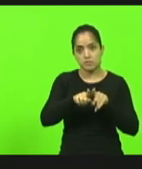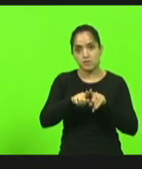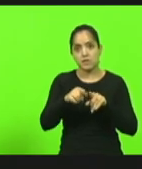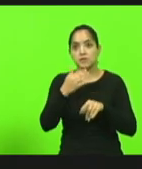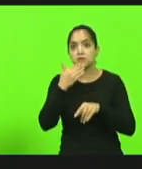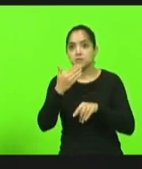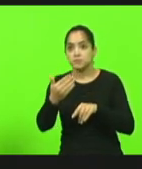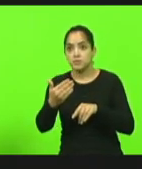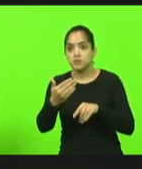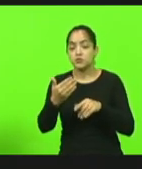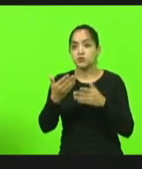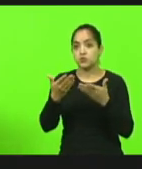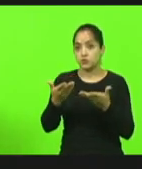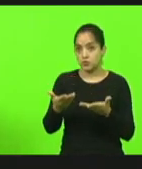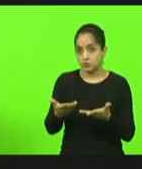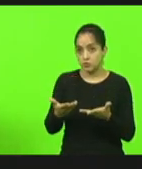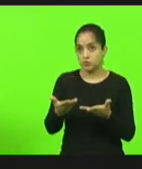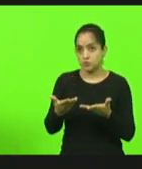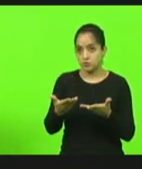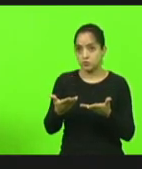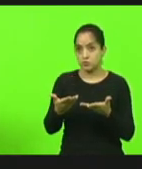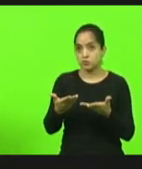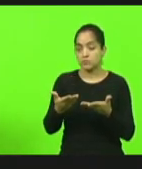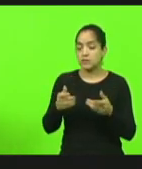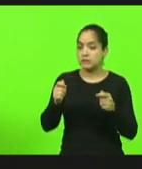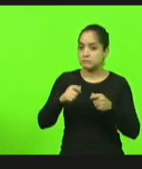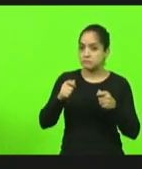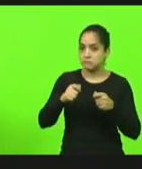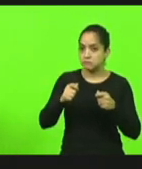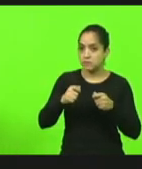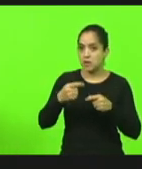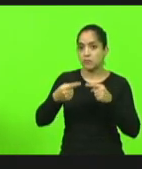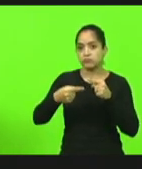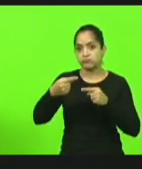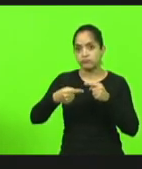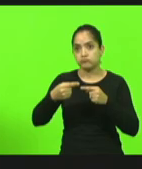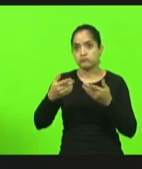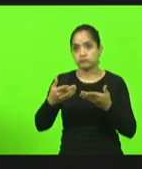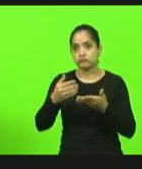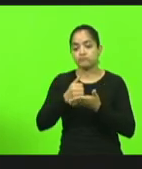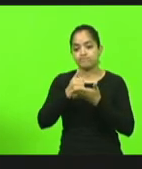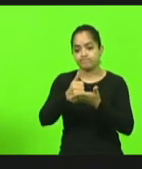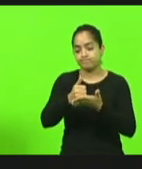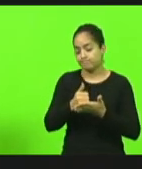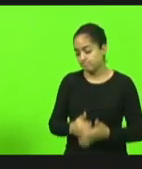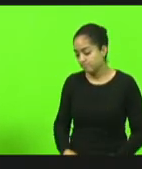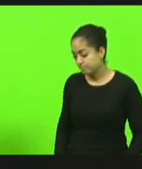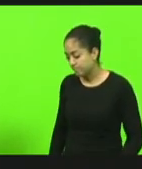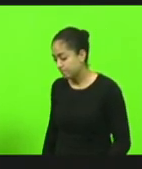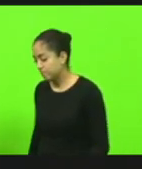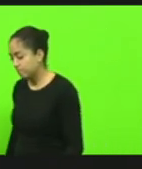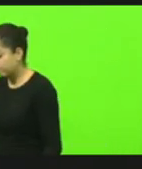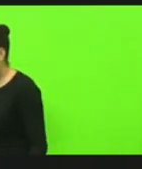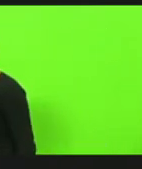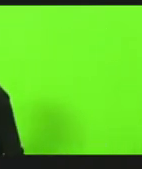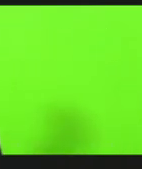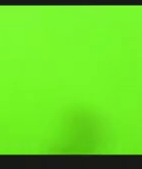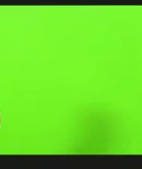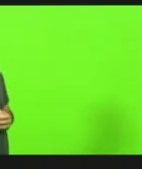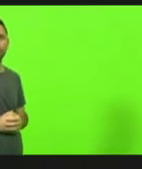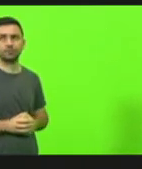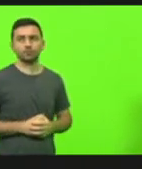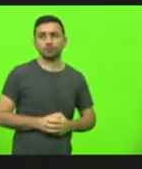Vossa Excelência achar que couber a nossa comissão. Conte conosco para também organizar esse debate, essa